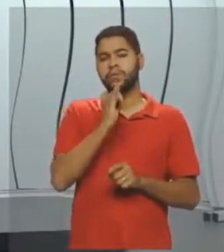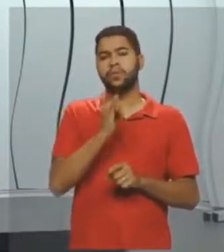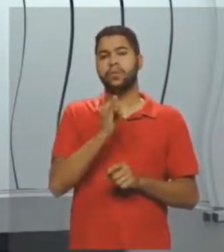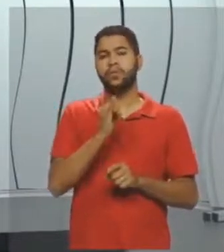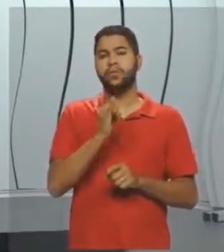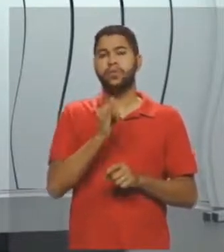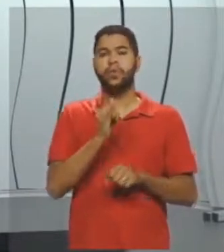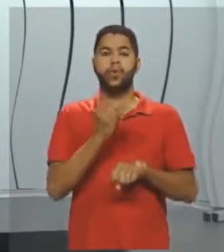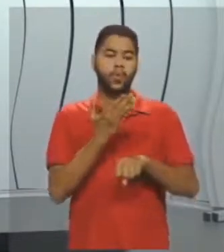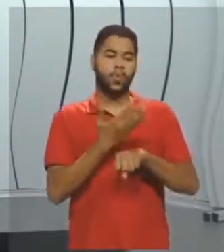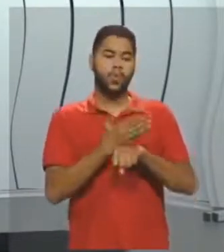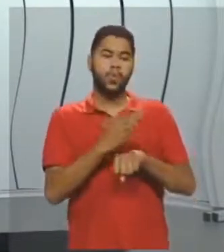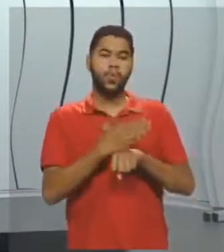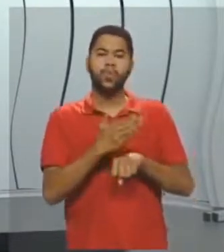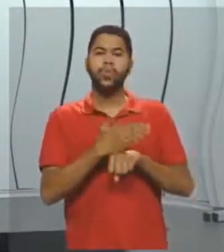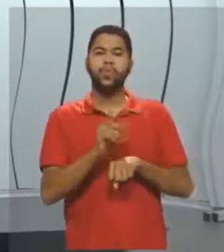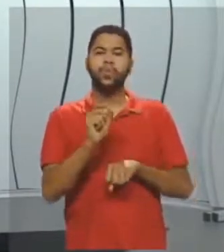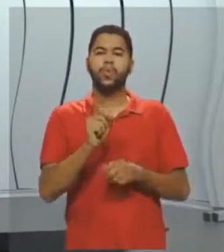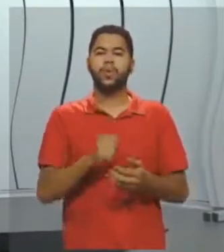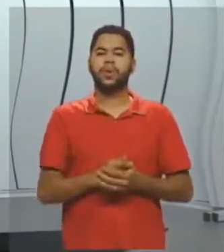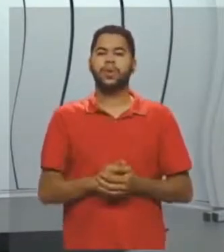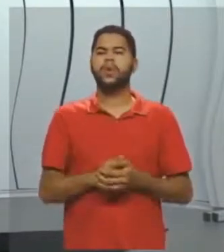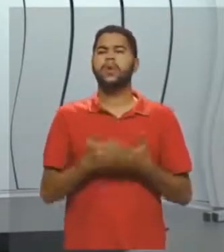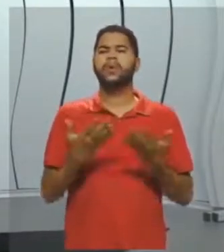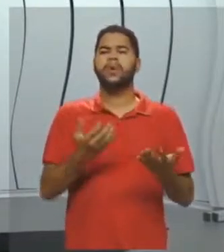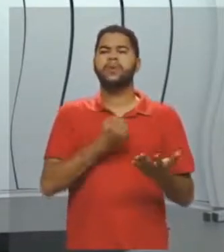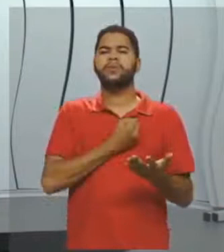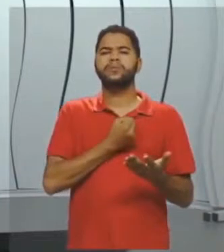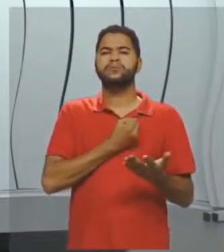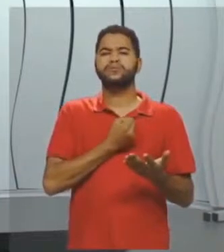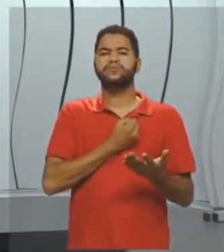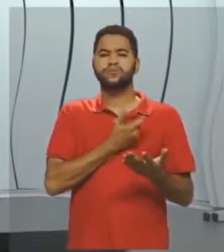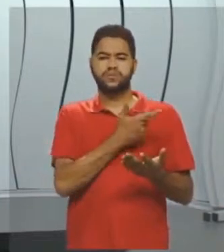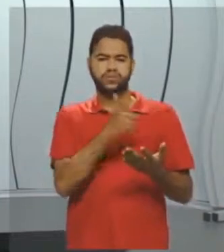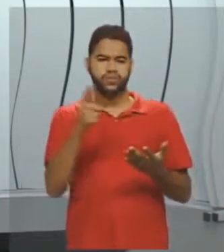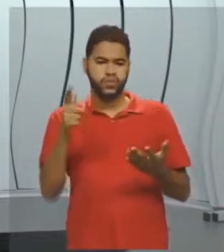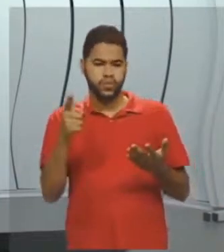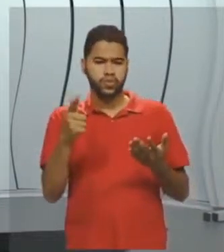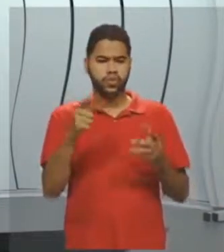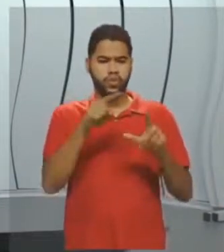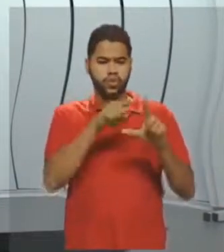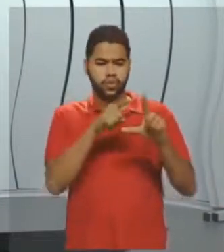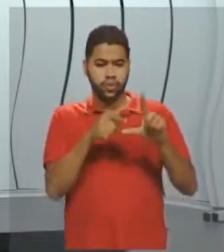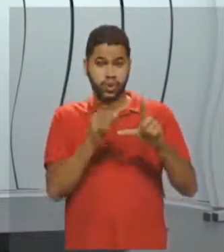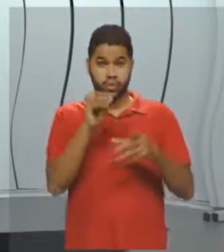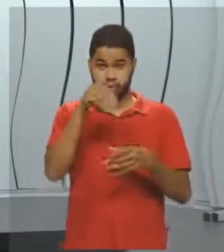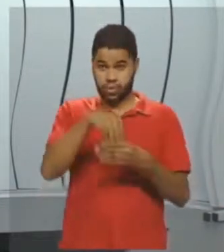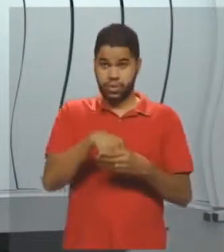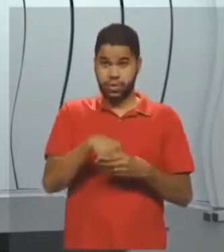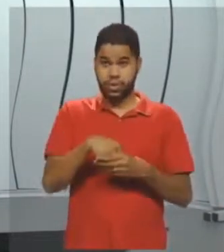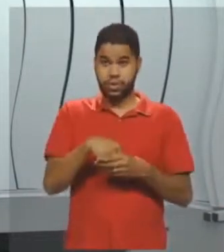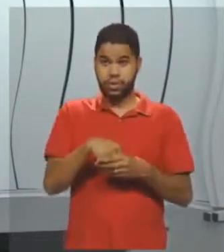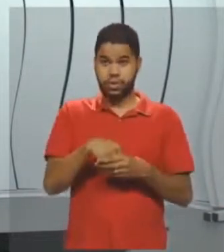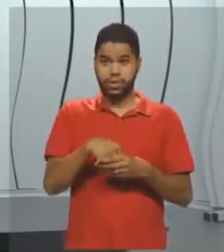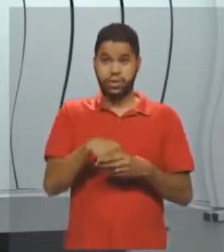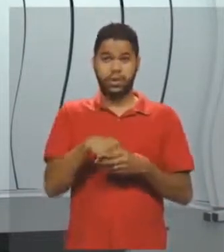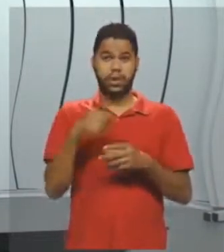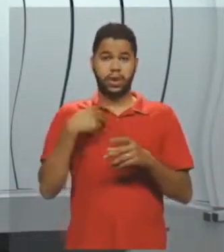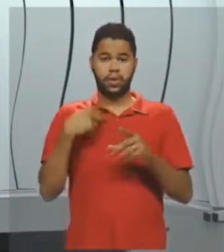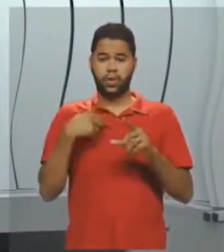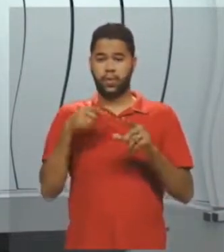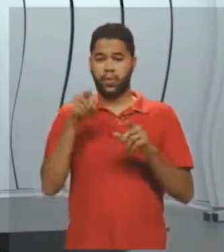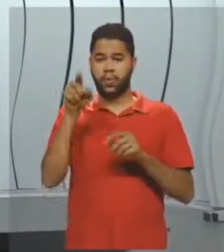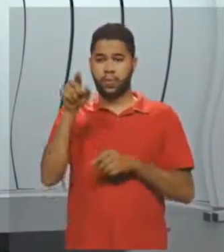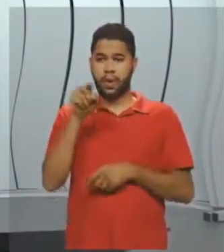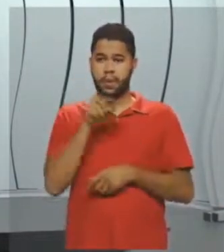exercício que fala assim, qual é o valor dos outros ângulos internos, então, eu quero achar esses dois ângulos,